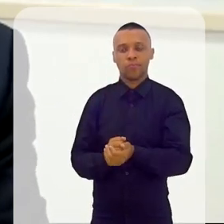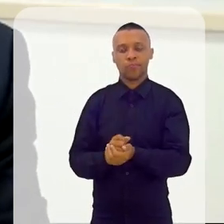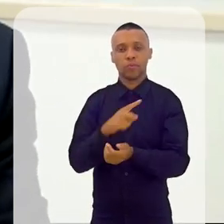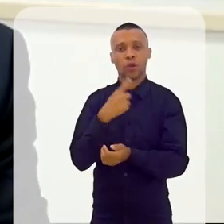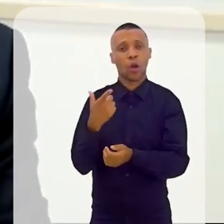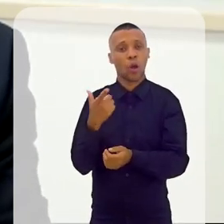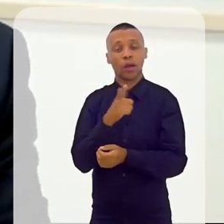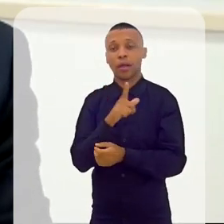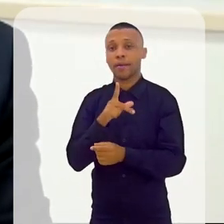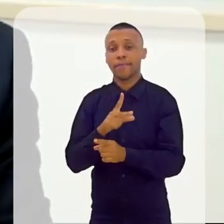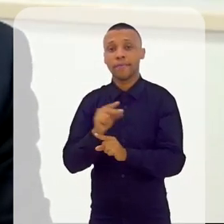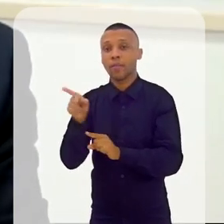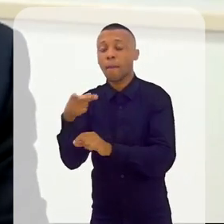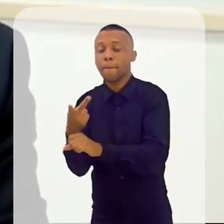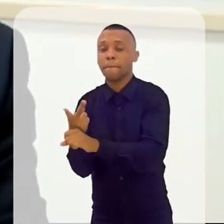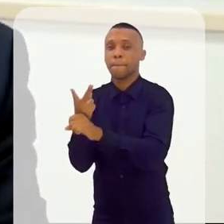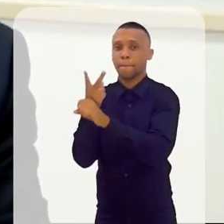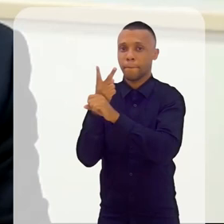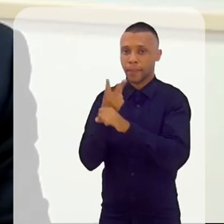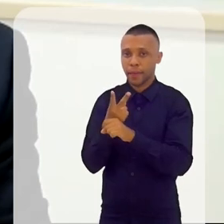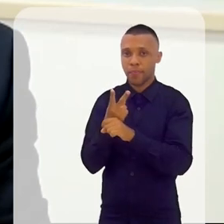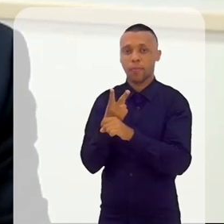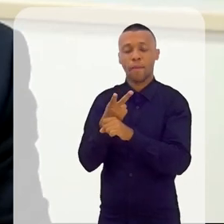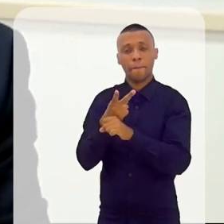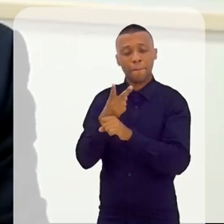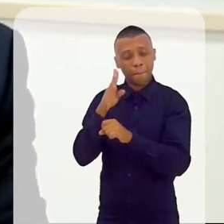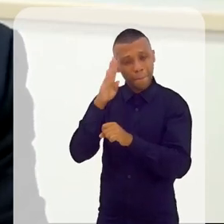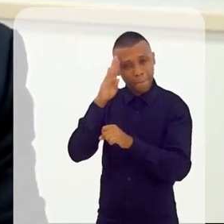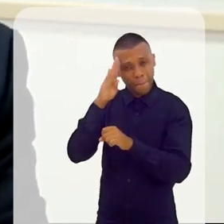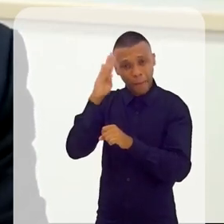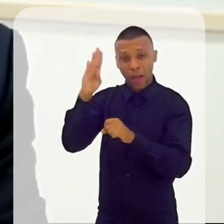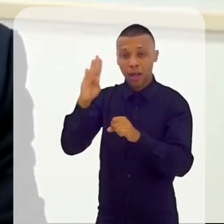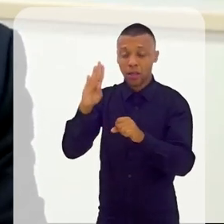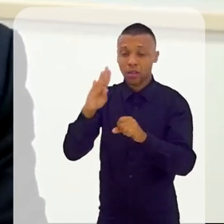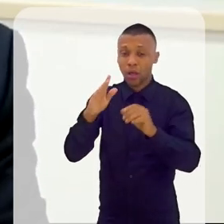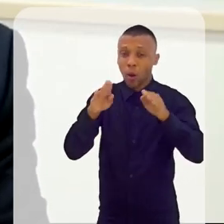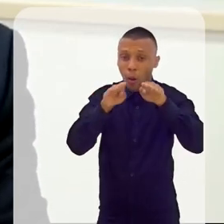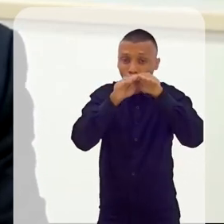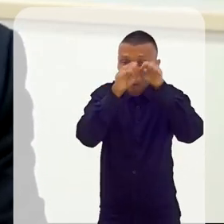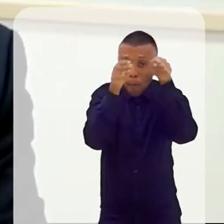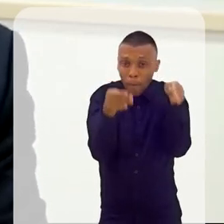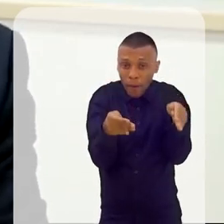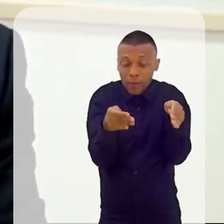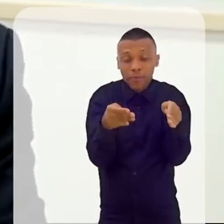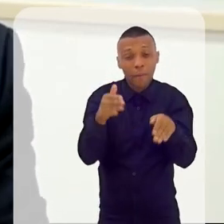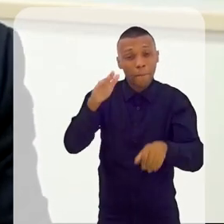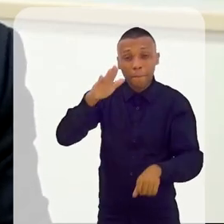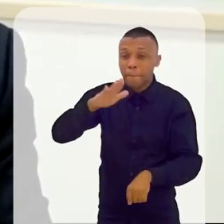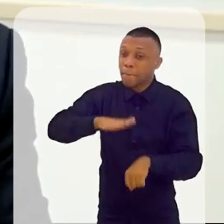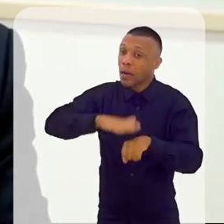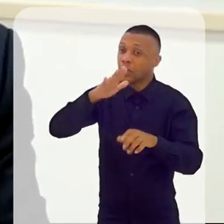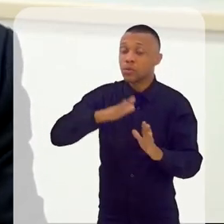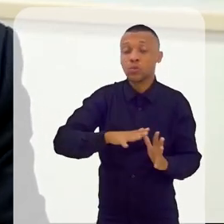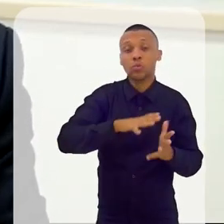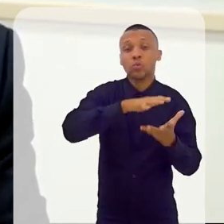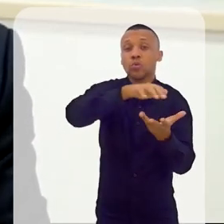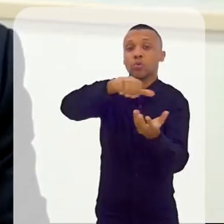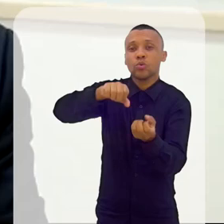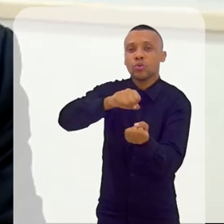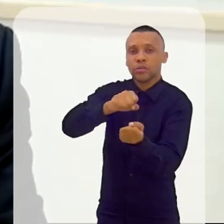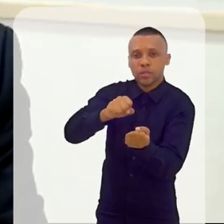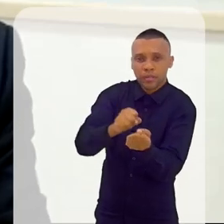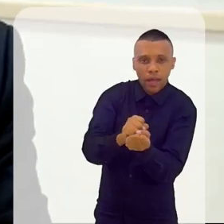com o prêmio de um prédio em uso mais sustentável das Américas, tanto em 2018 como no ano passado, em